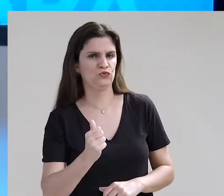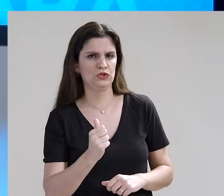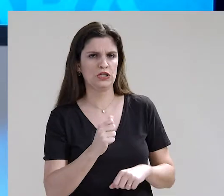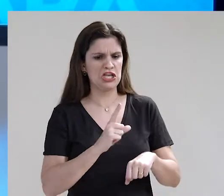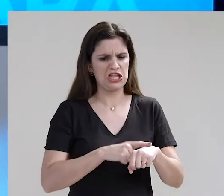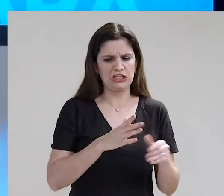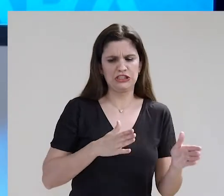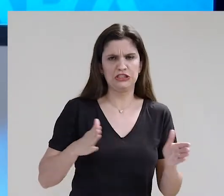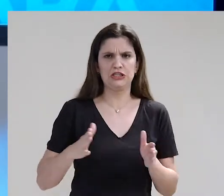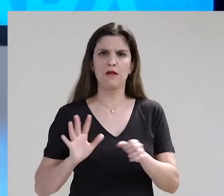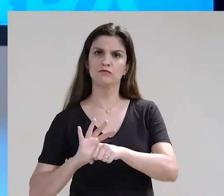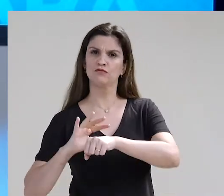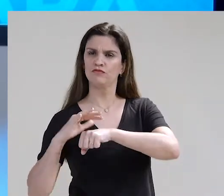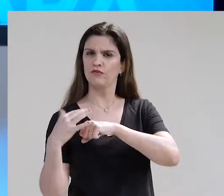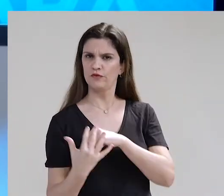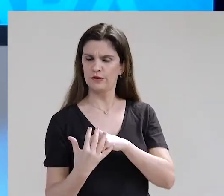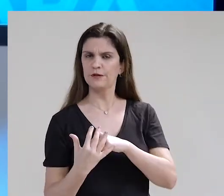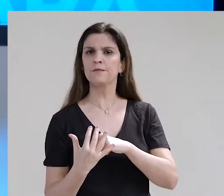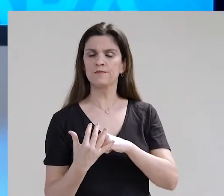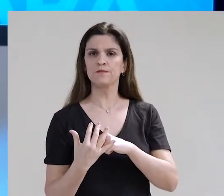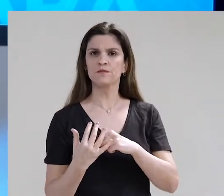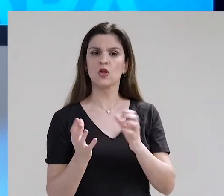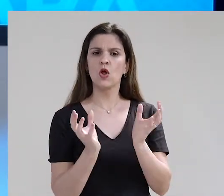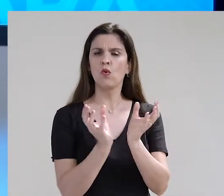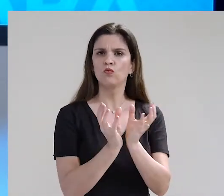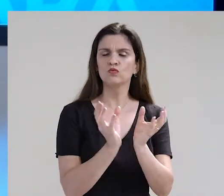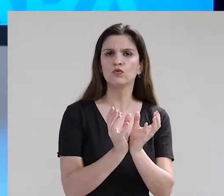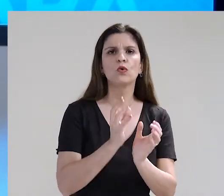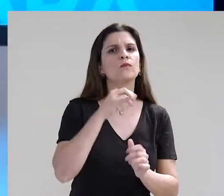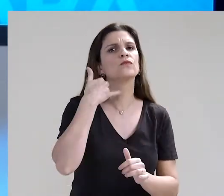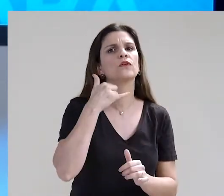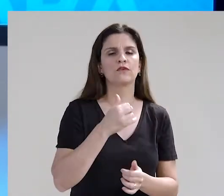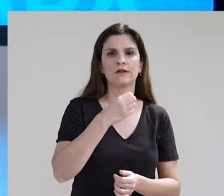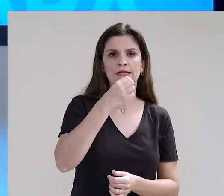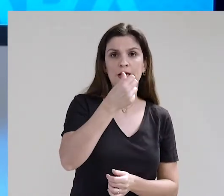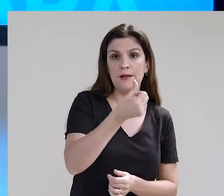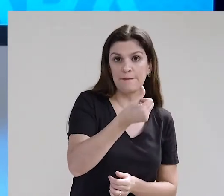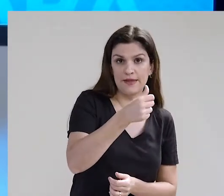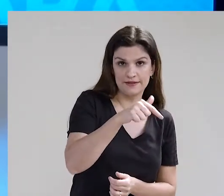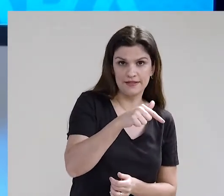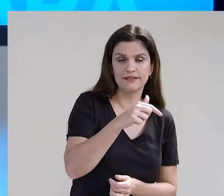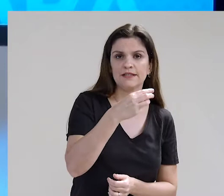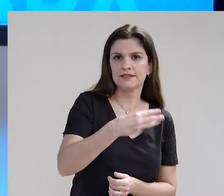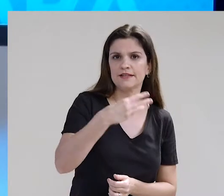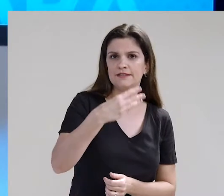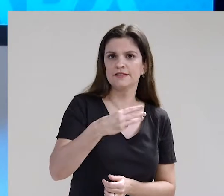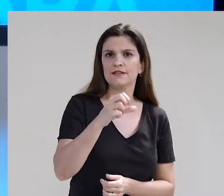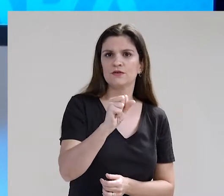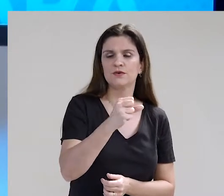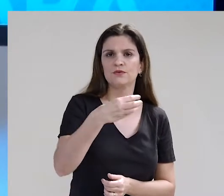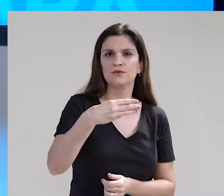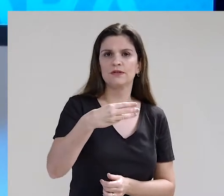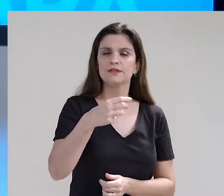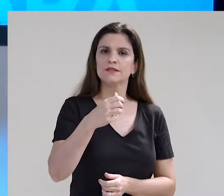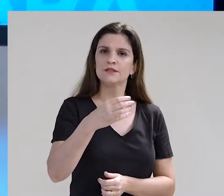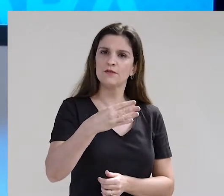principalmente em tempos de pandemia, disse o vereador. O grupo atende pelos telefones 67